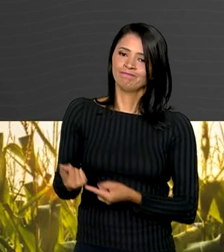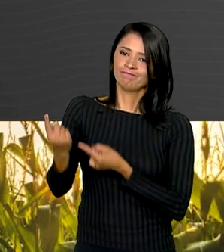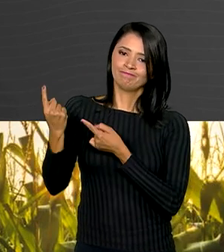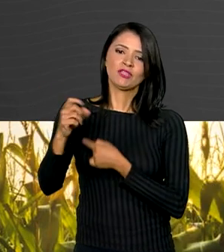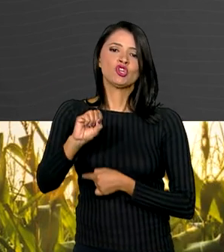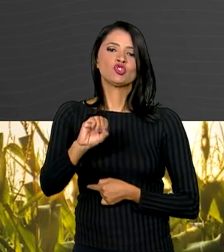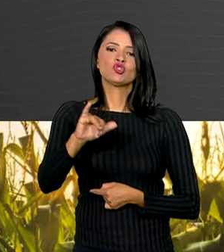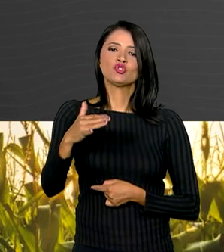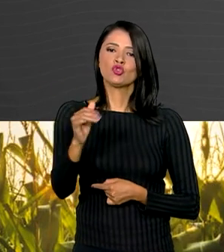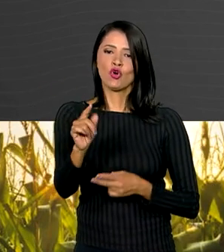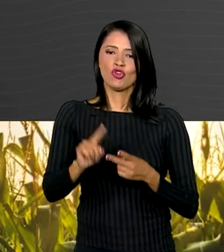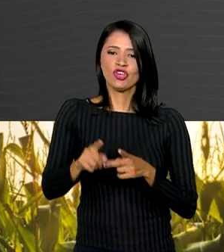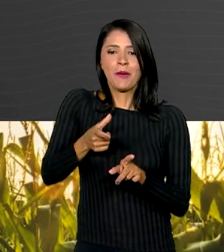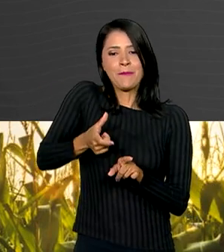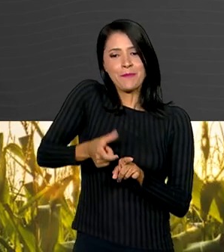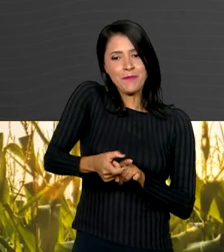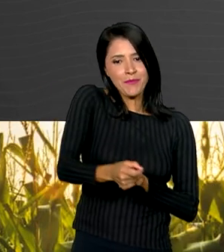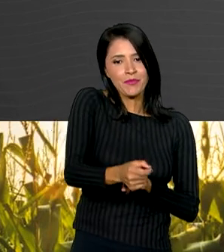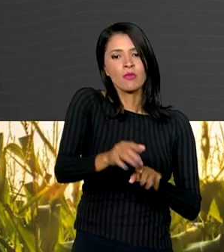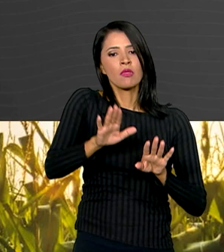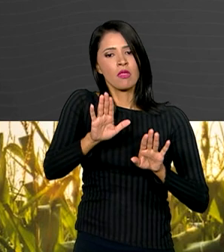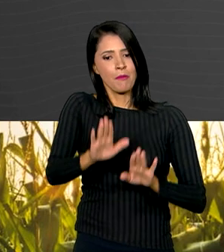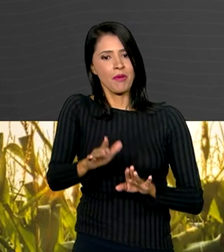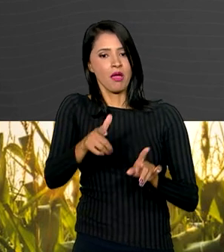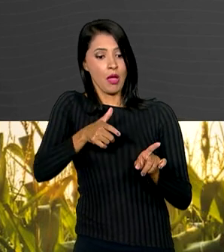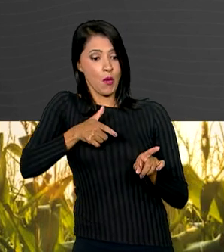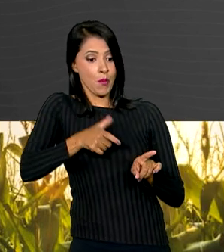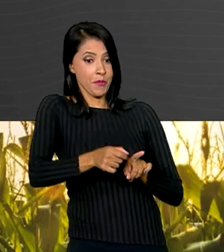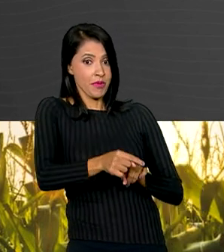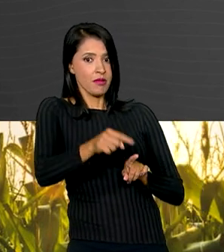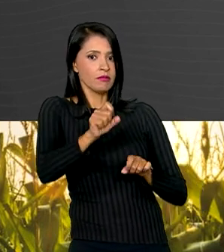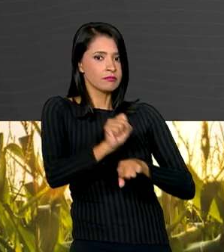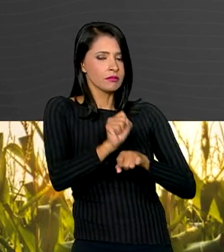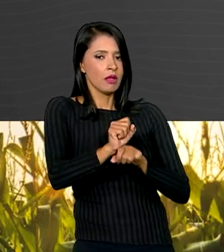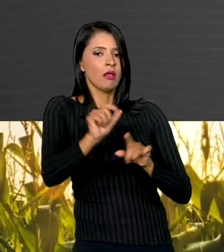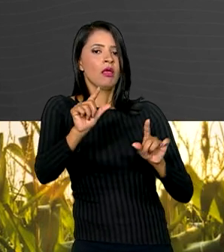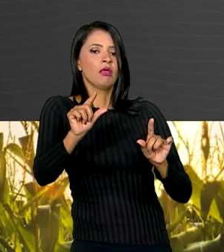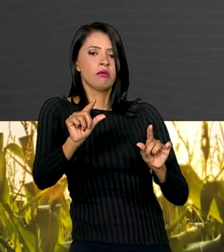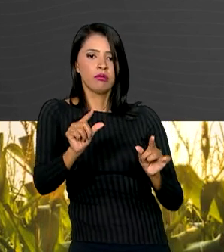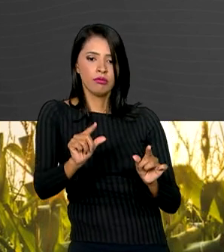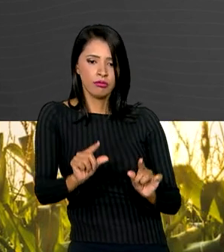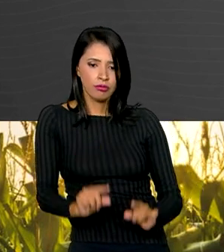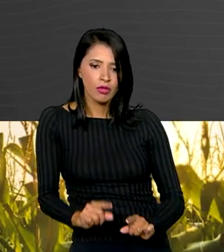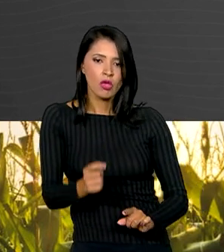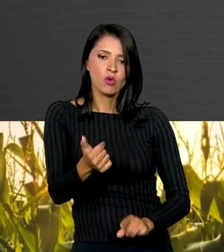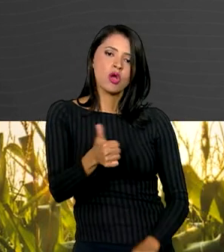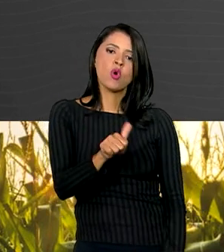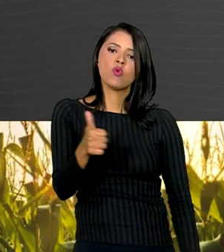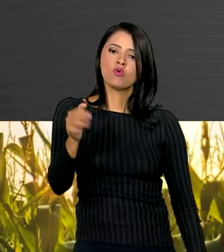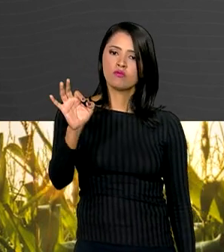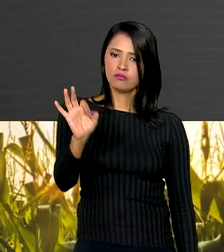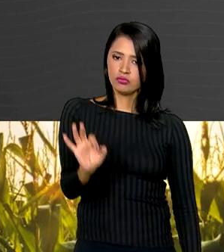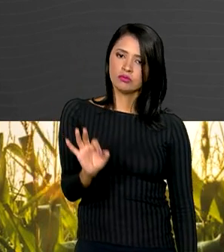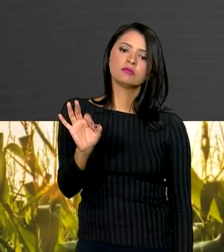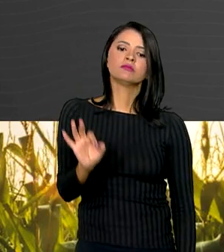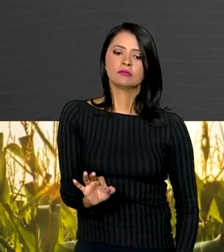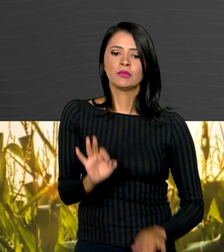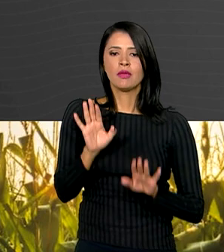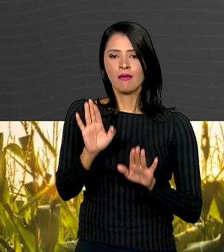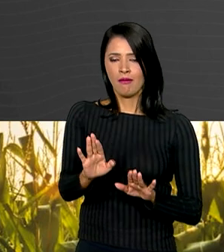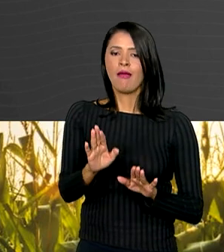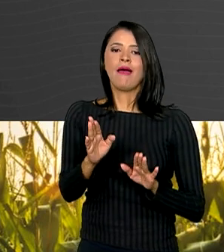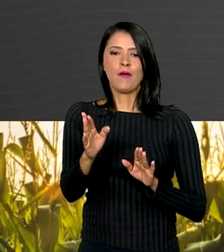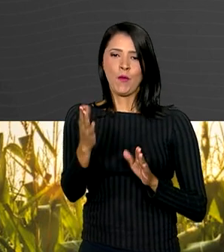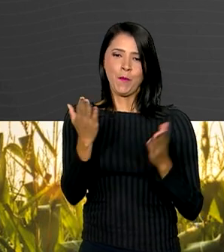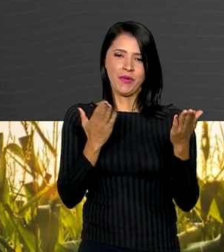de soja e milho. Mas, enquanto para o milho há uma expectativa de redução da produção de quase 11% em relação à